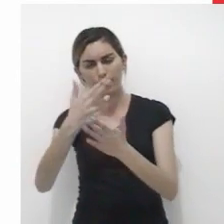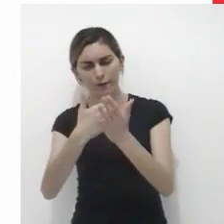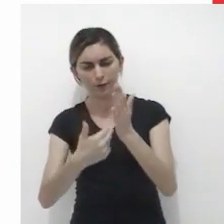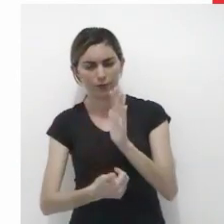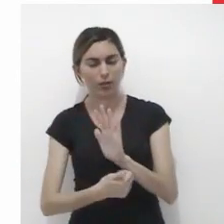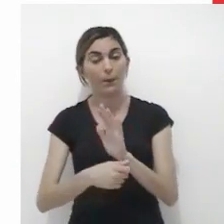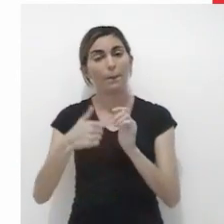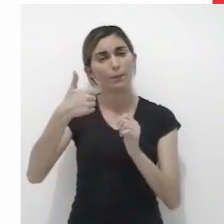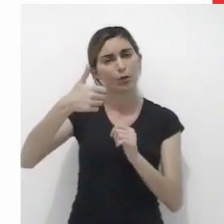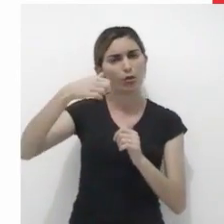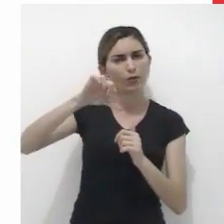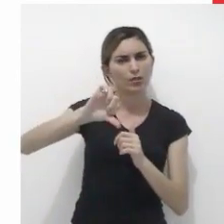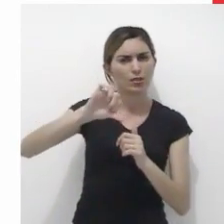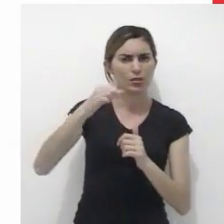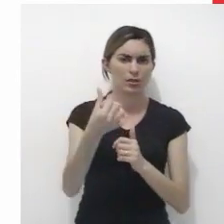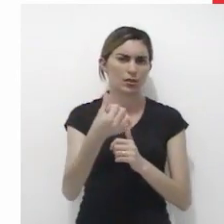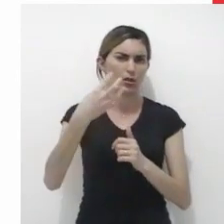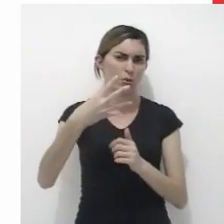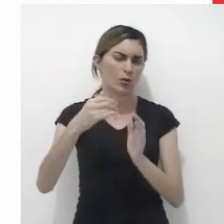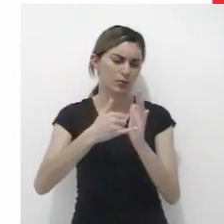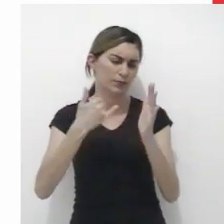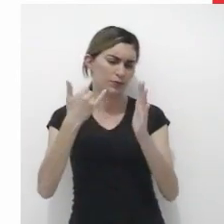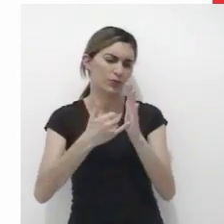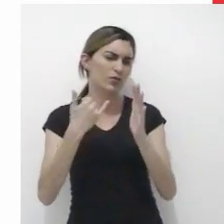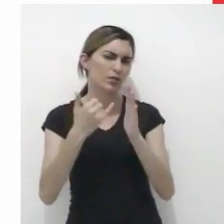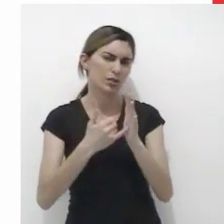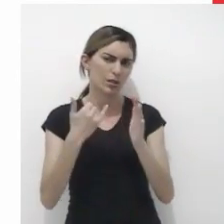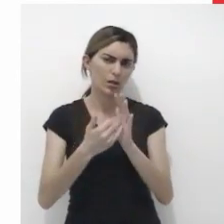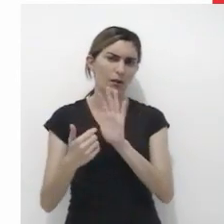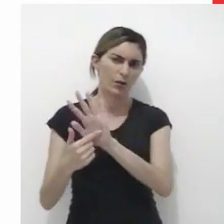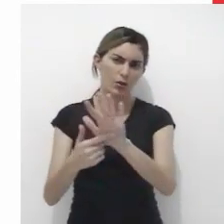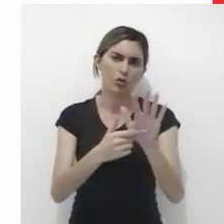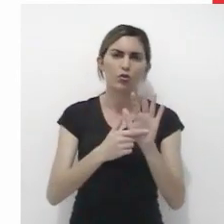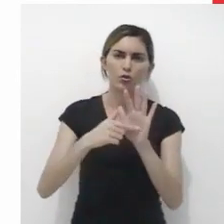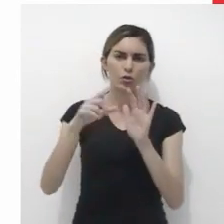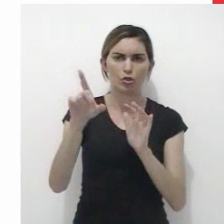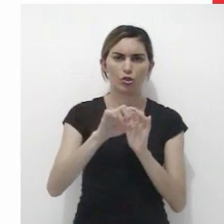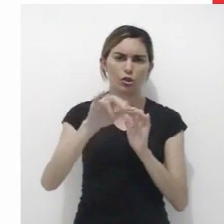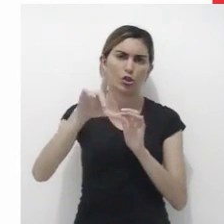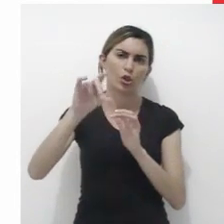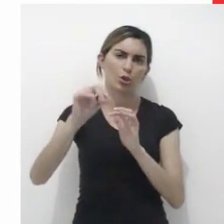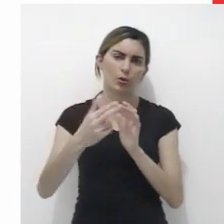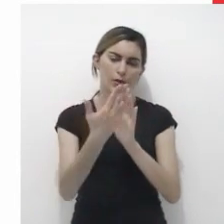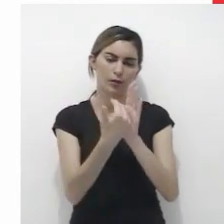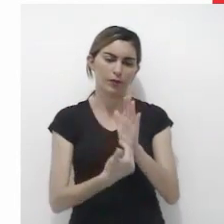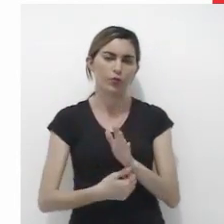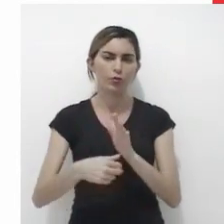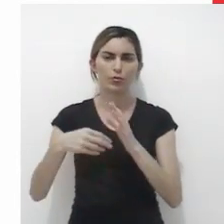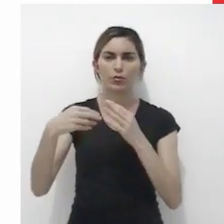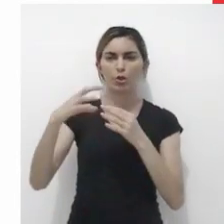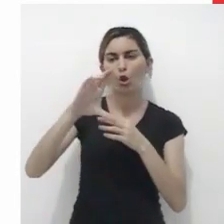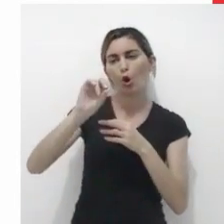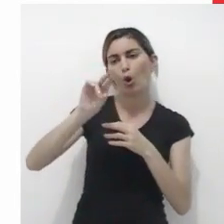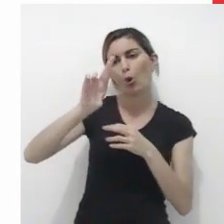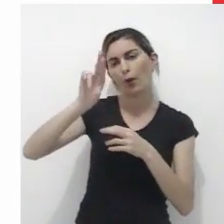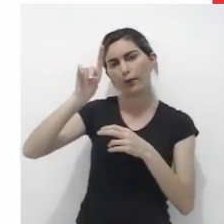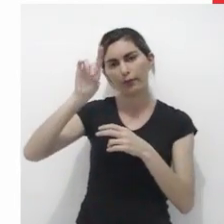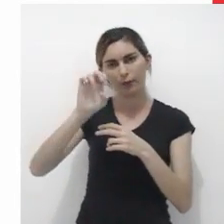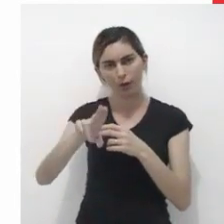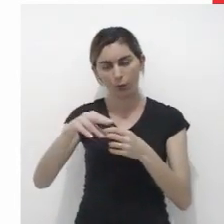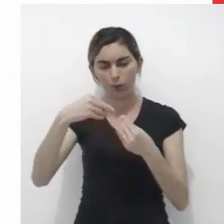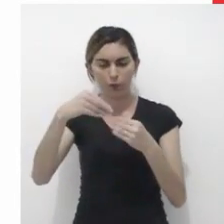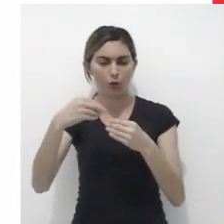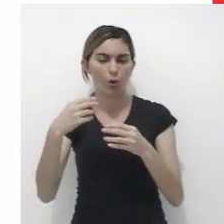1964, começou a escrever folhetos e a fazer xilogravuras para as capas de seus cordéis.